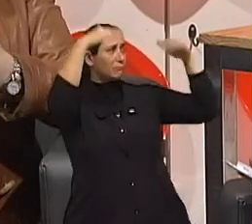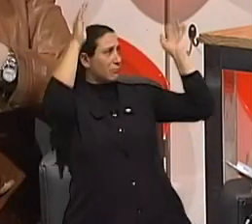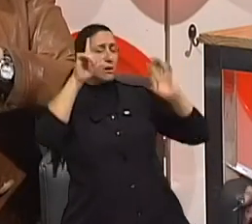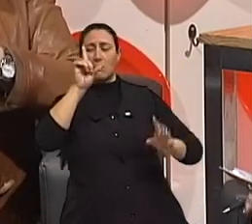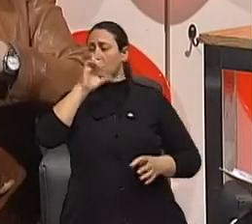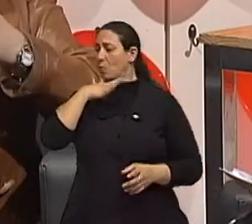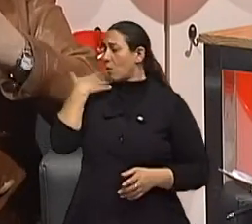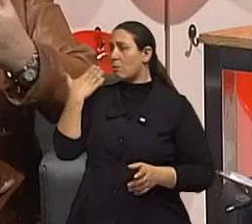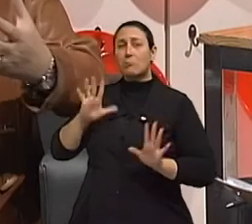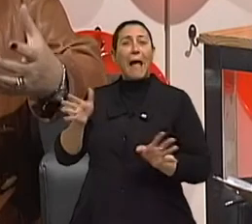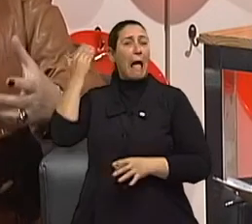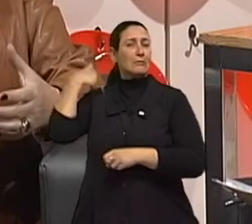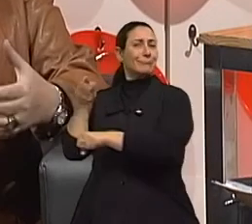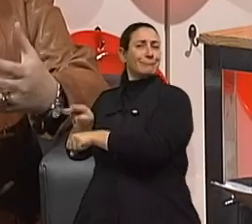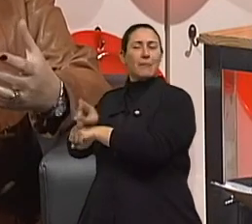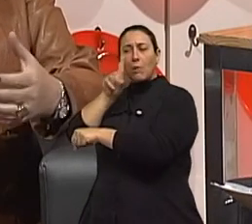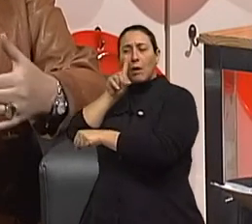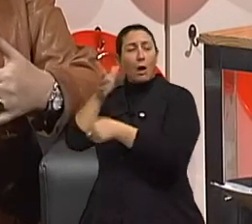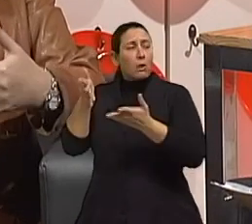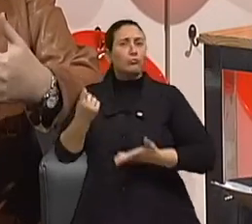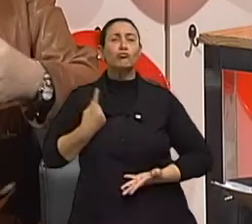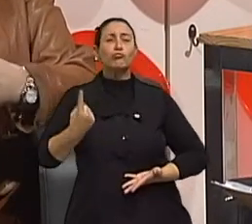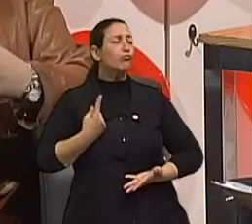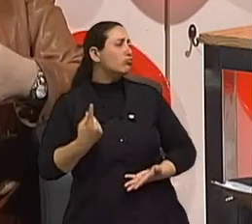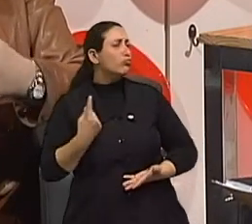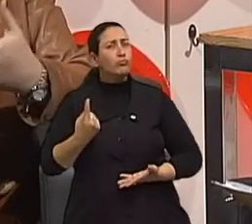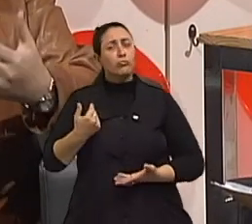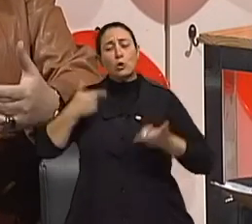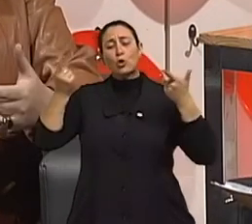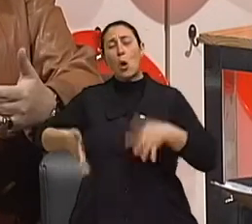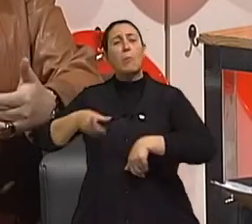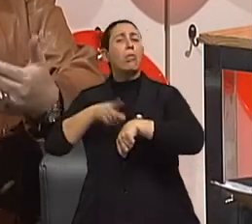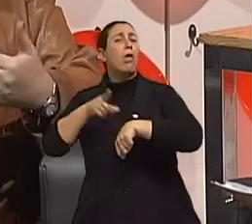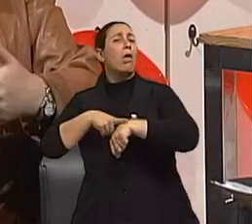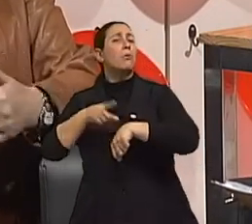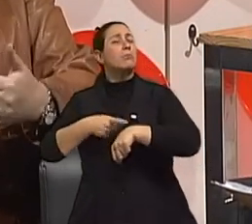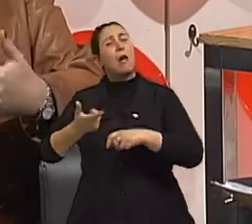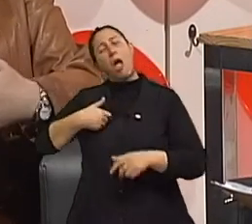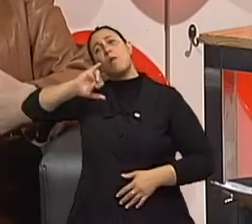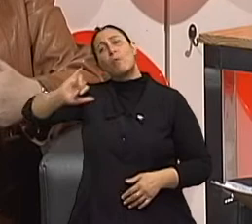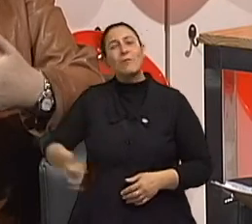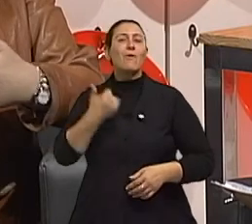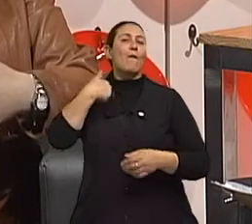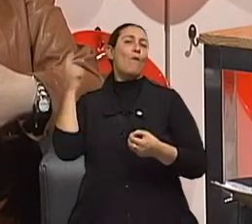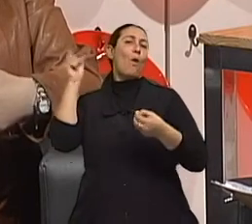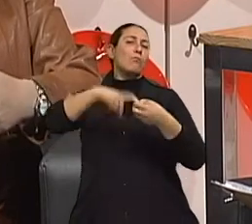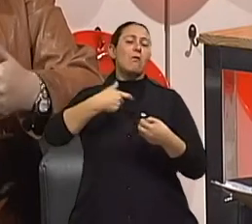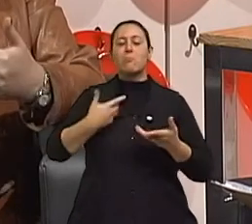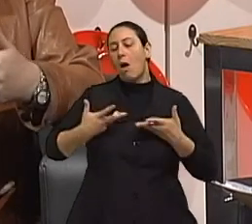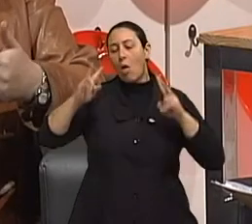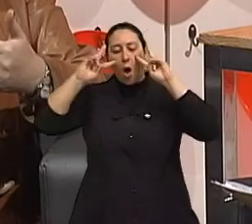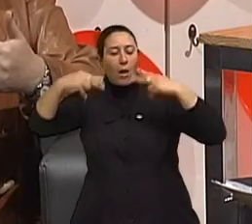de fato, sobrou mais tempo real para que ela pudesse voltar a se ocupar consigo,